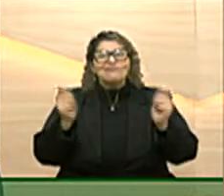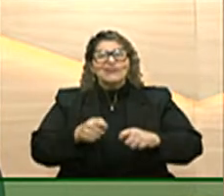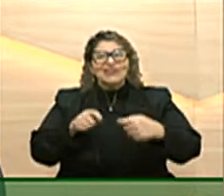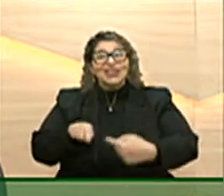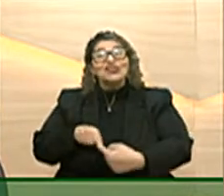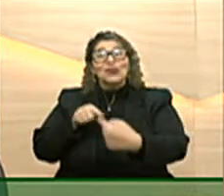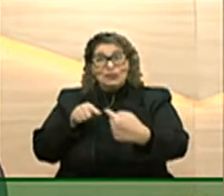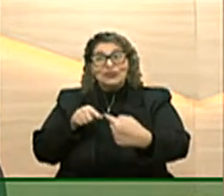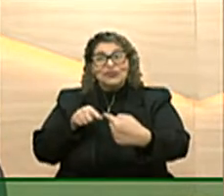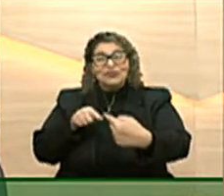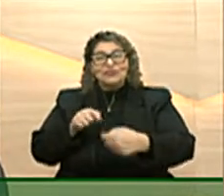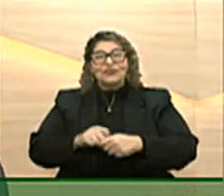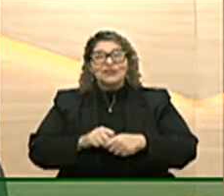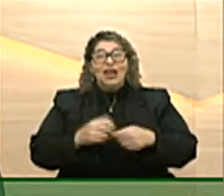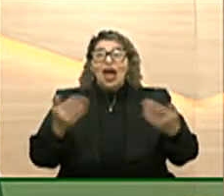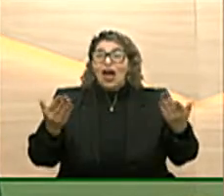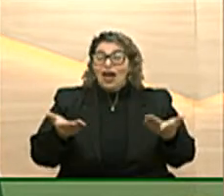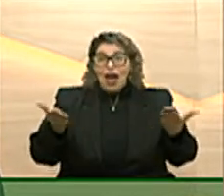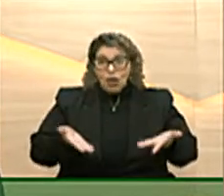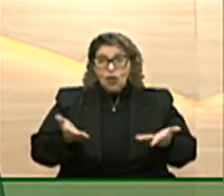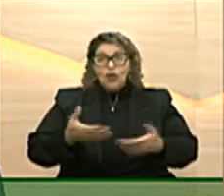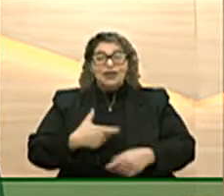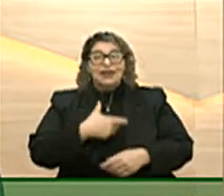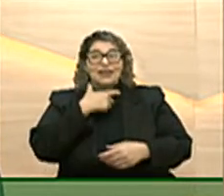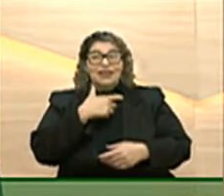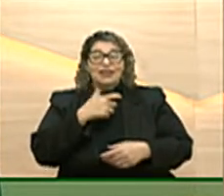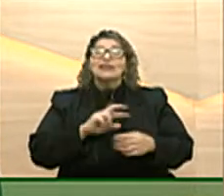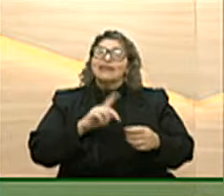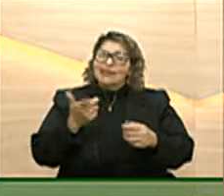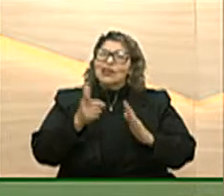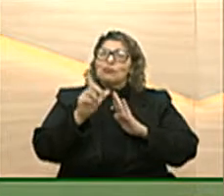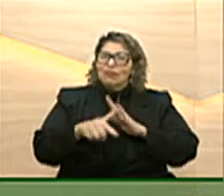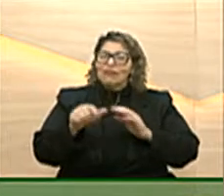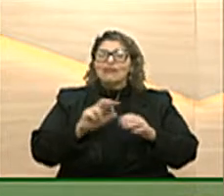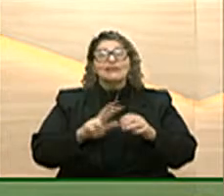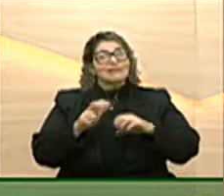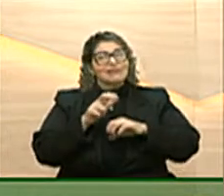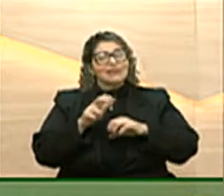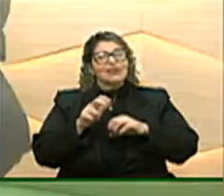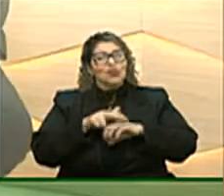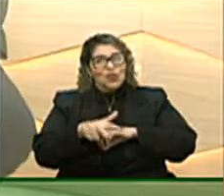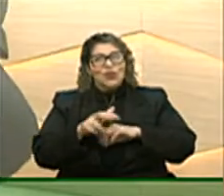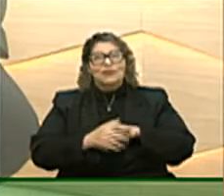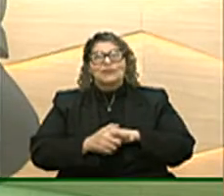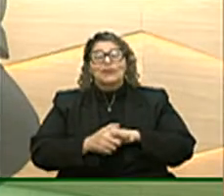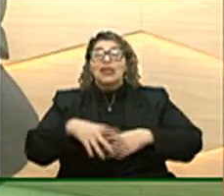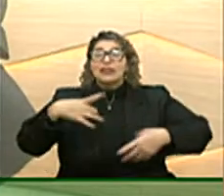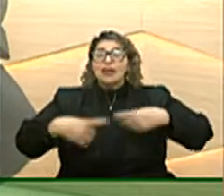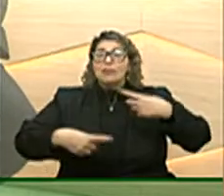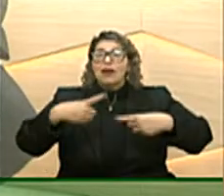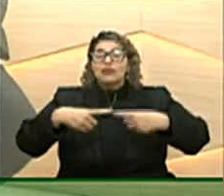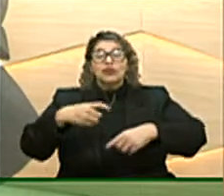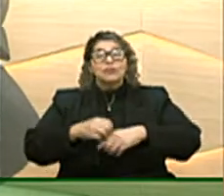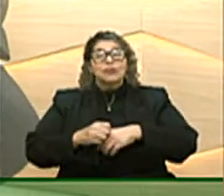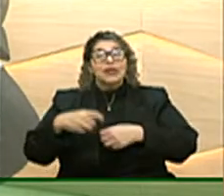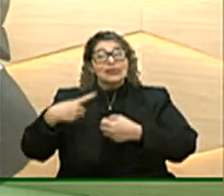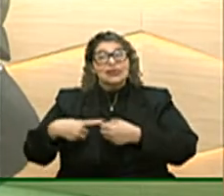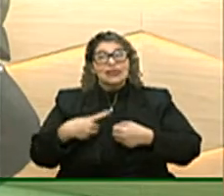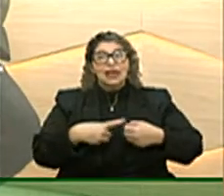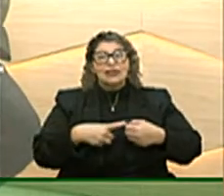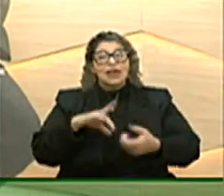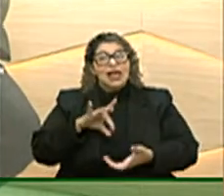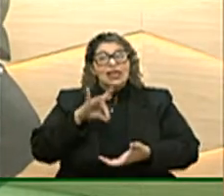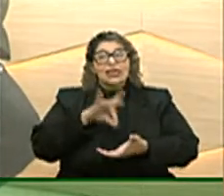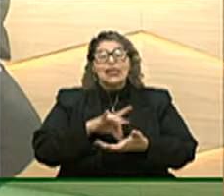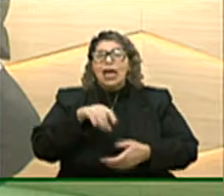competitivo durante e depois da crise nós vamos levar esse debate para o interior do Estado nós queremos tratar sobre as realidades